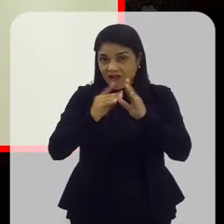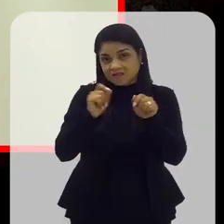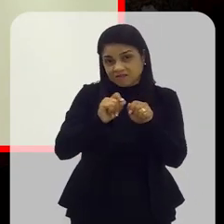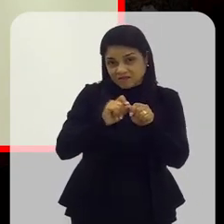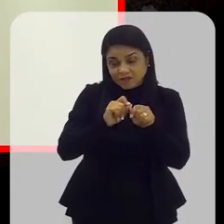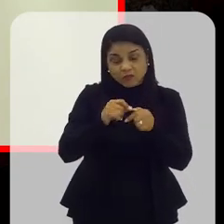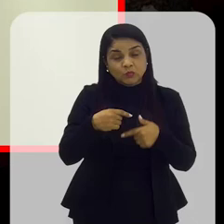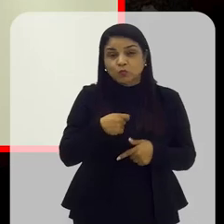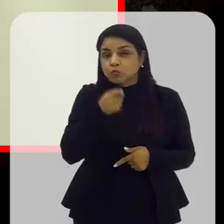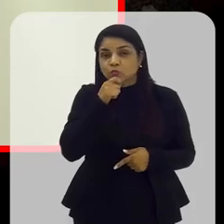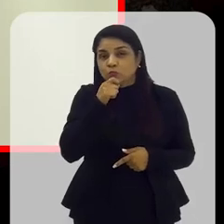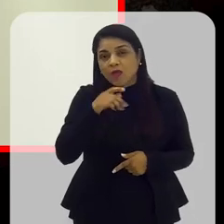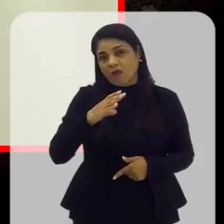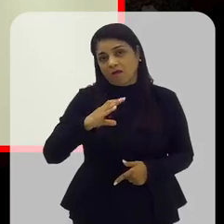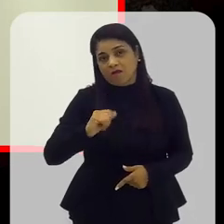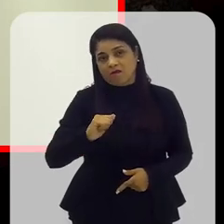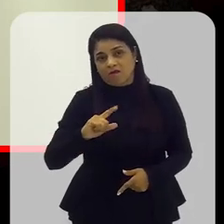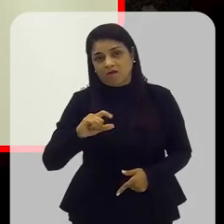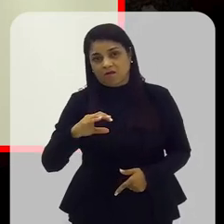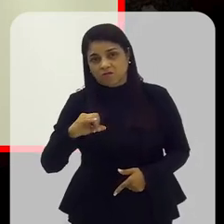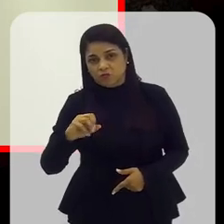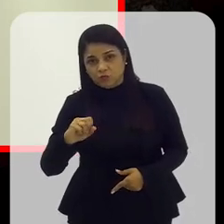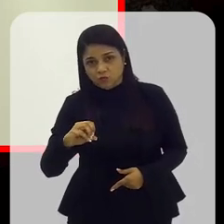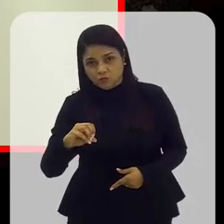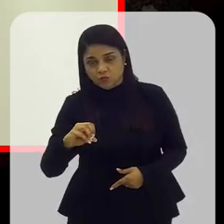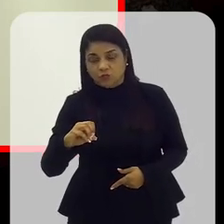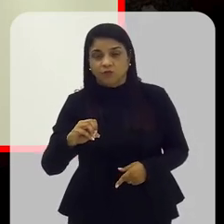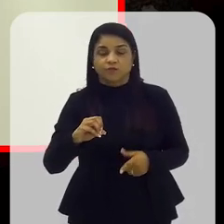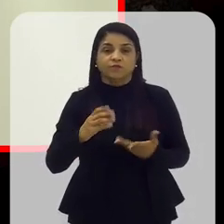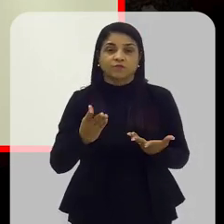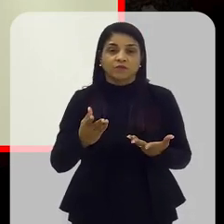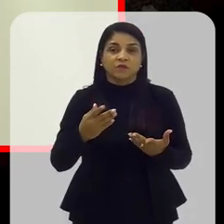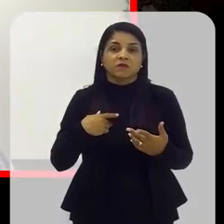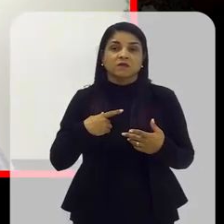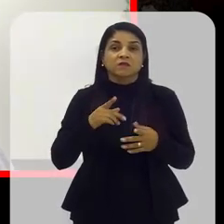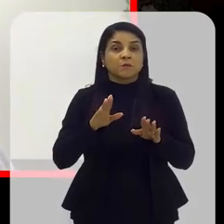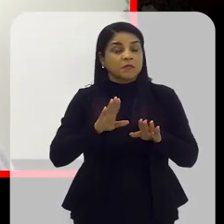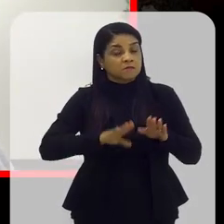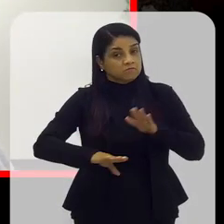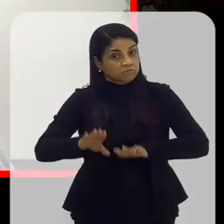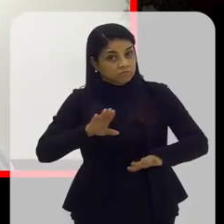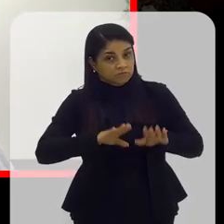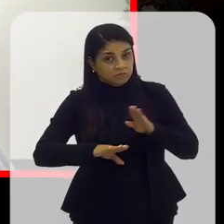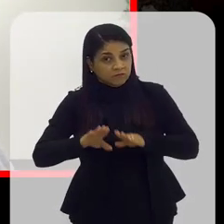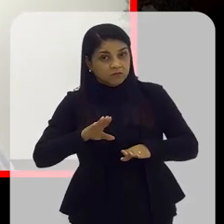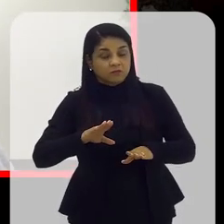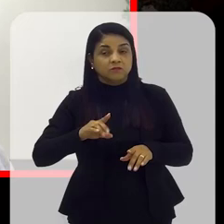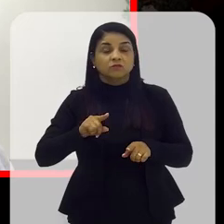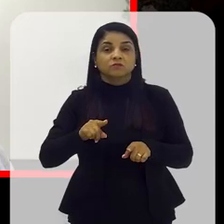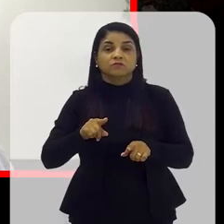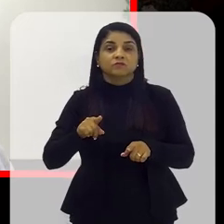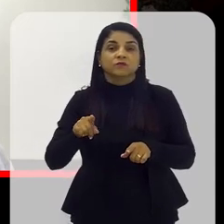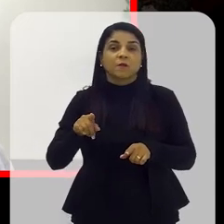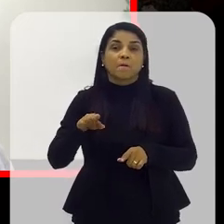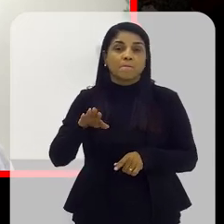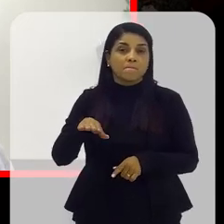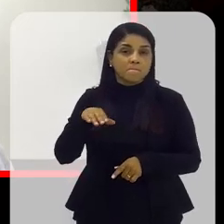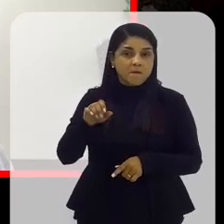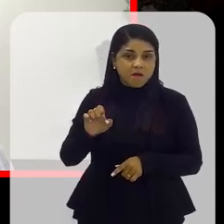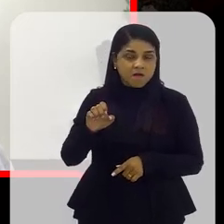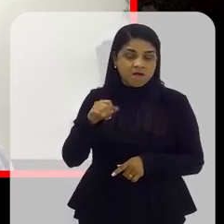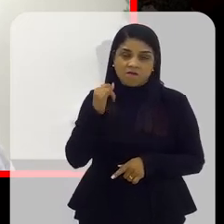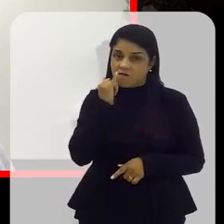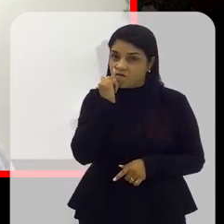cálcio, essas não têm proteínas, tá? Muito cuidado também deve-se ter com as dietas da moda, onde as